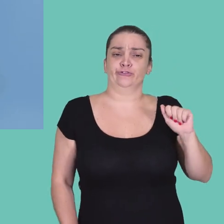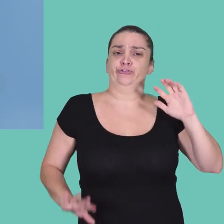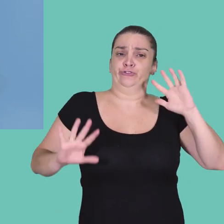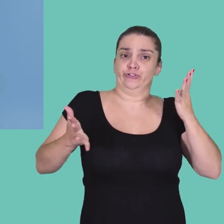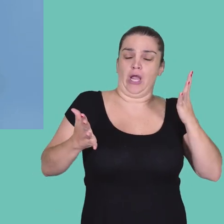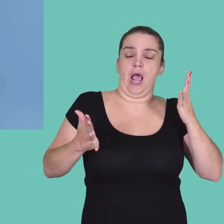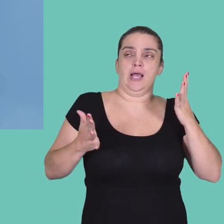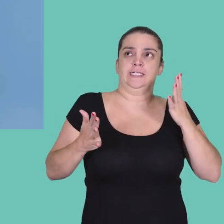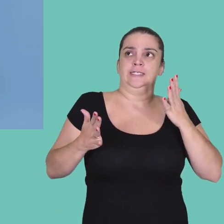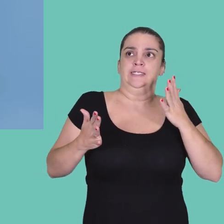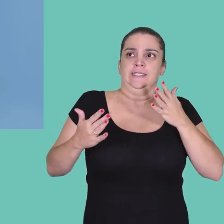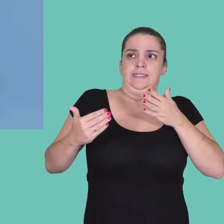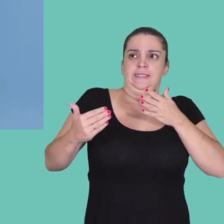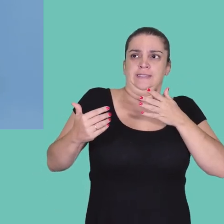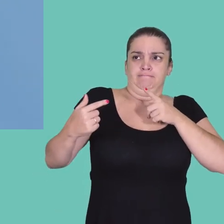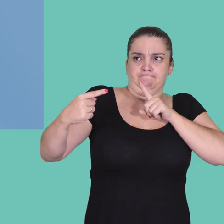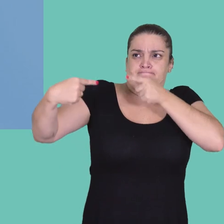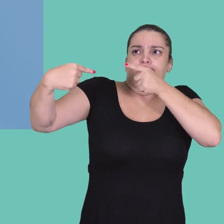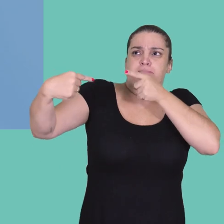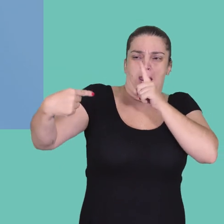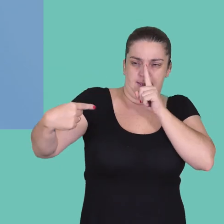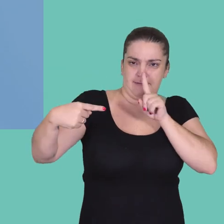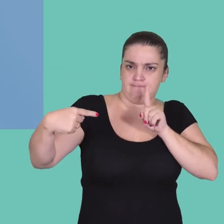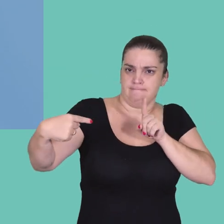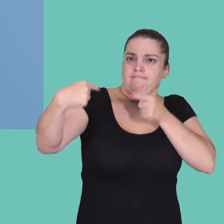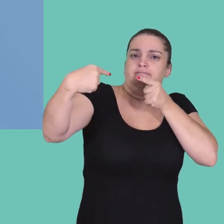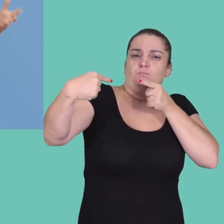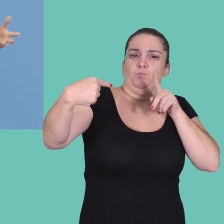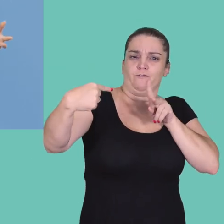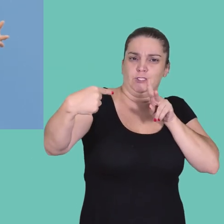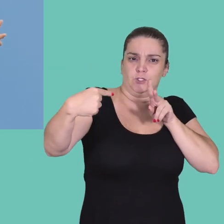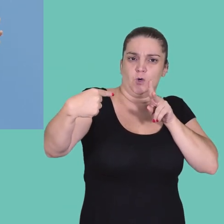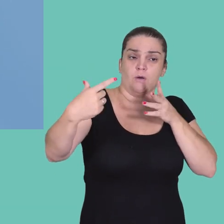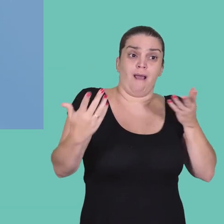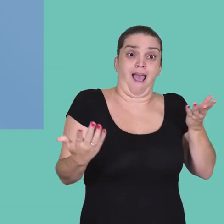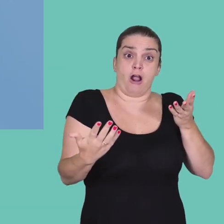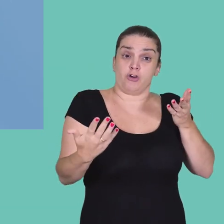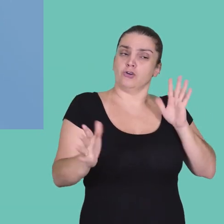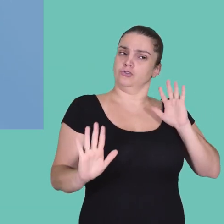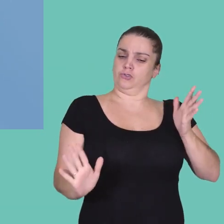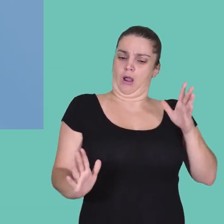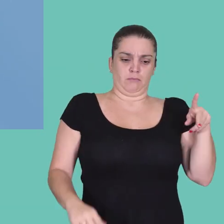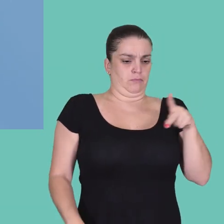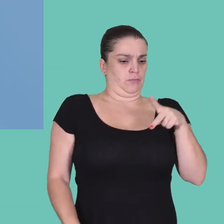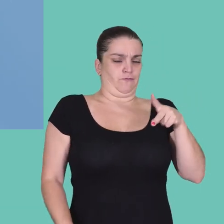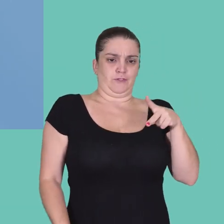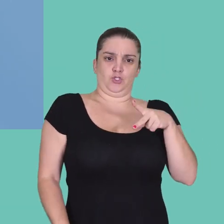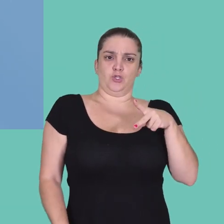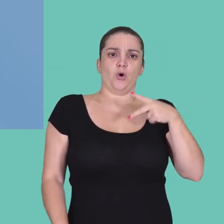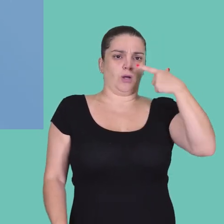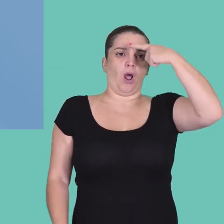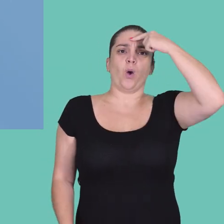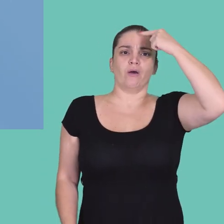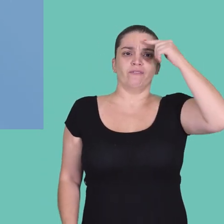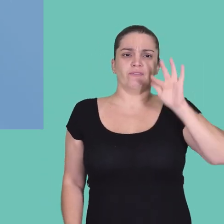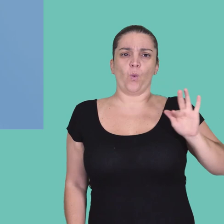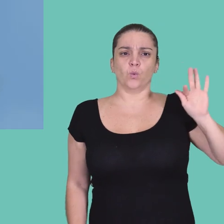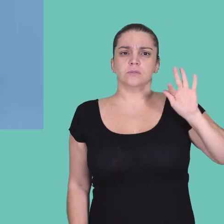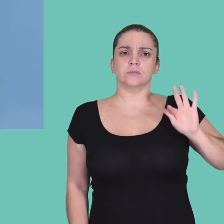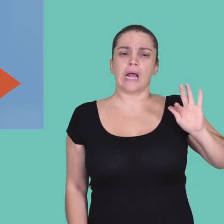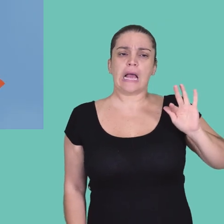passado a sua mãe, depois o seu professor, a sociedade, ela agora é uma professora universitária,